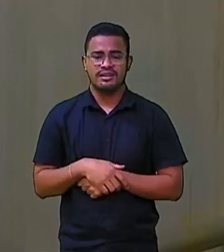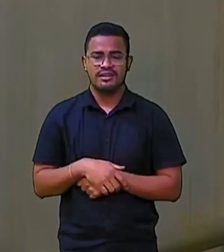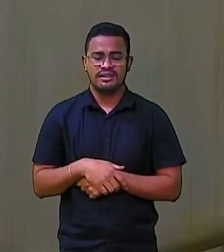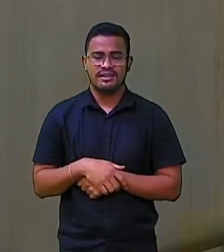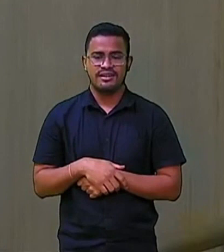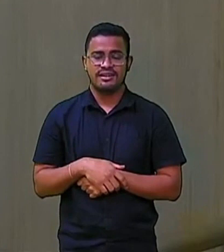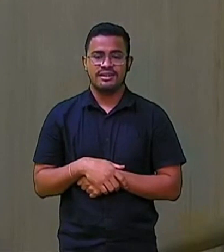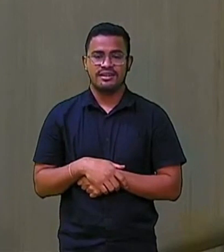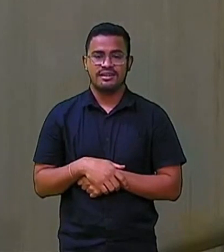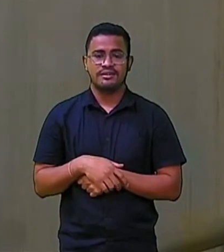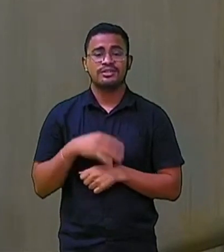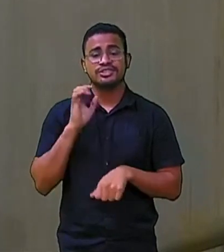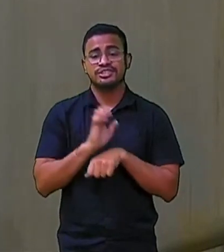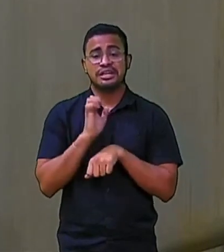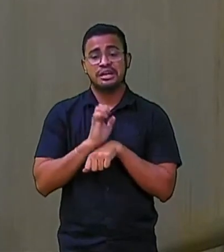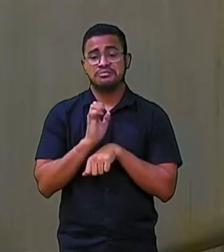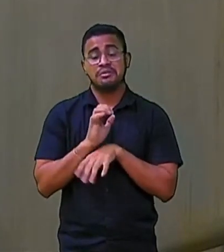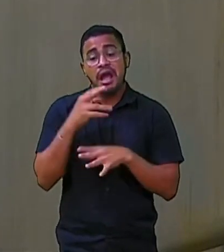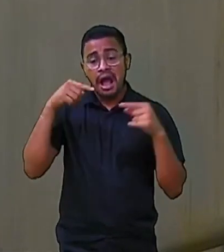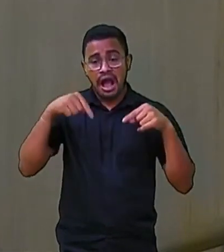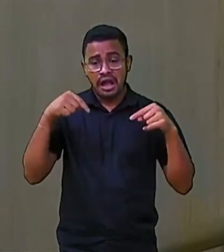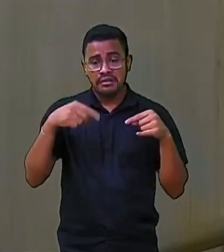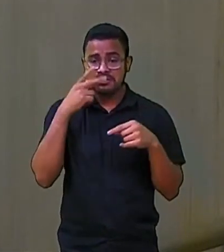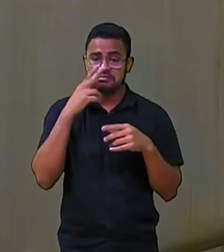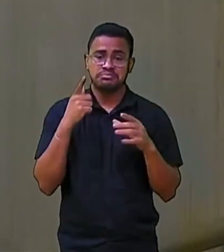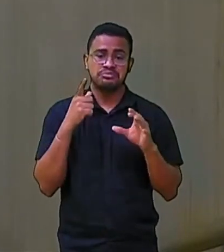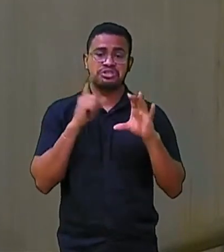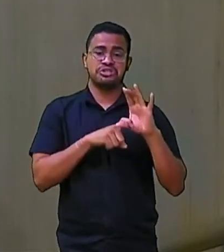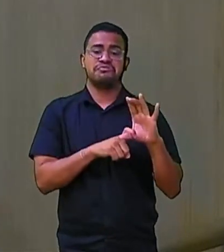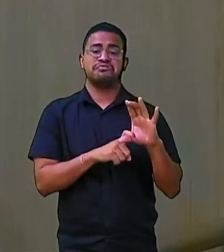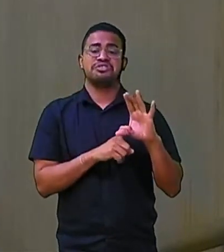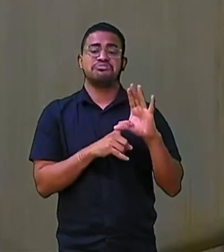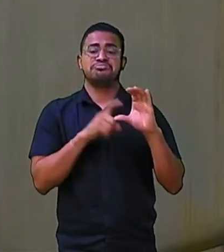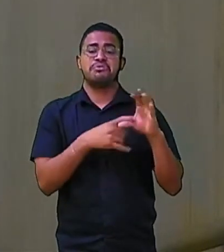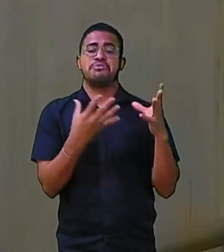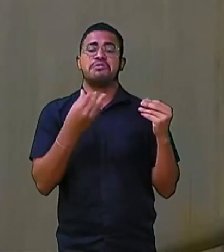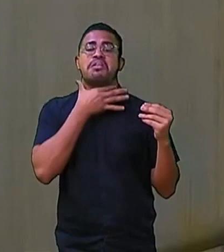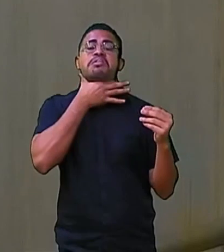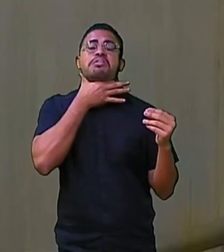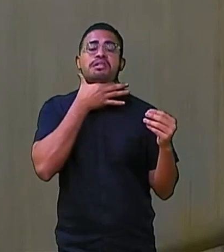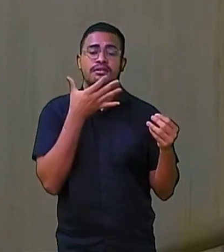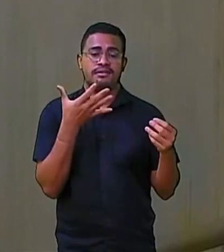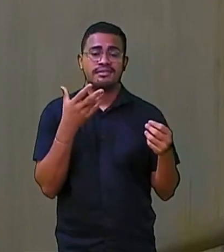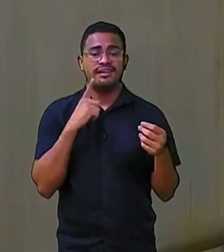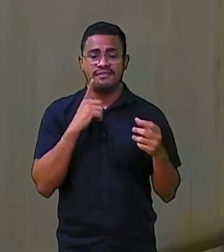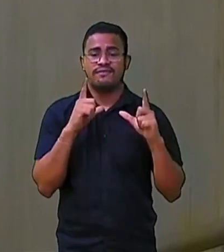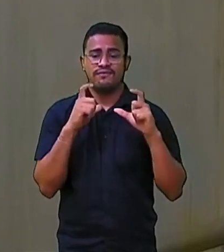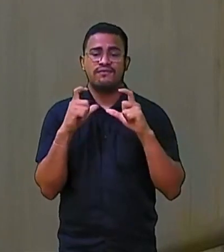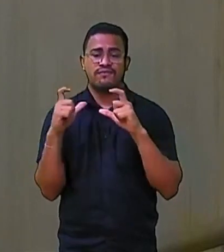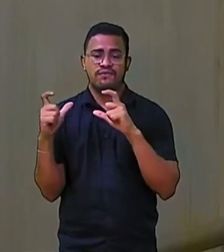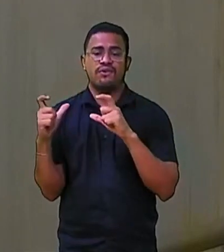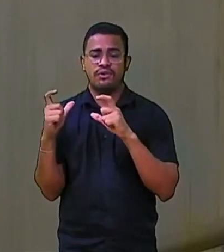Pegou o estado, será pelo que chega aqui, endividado Está aqui mais fotos dos estudantes